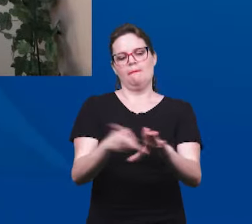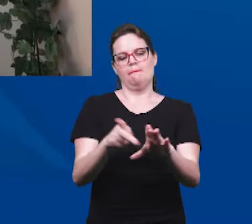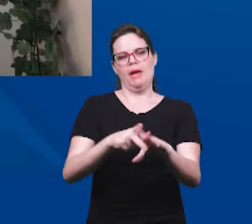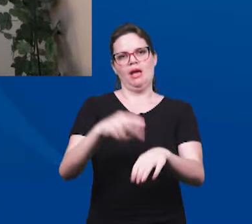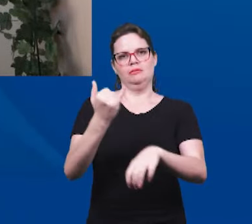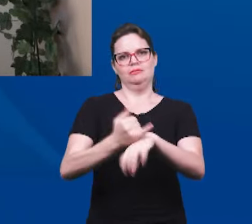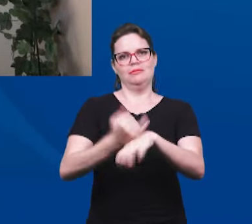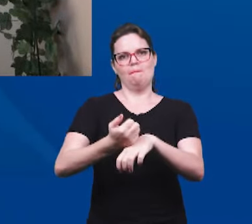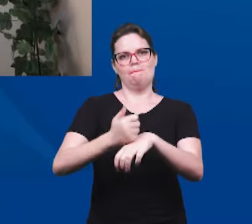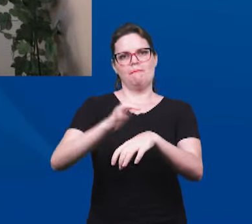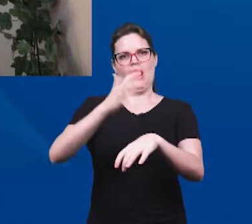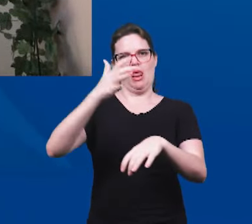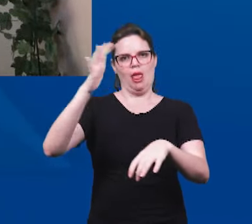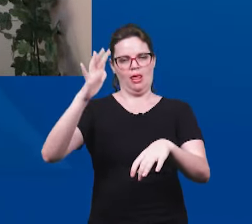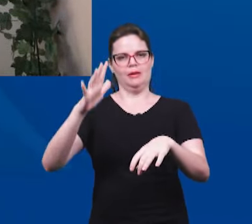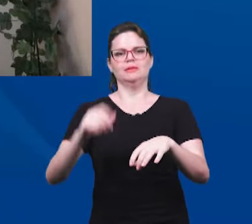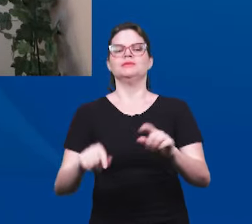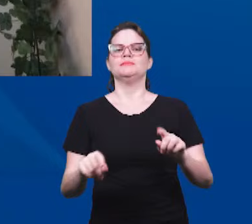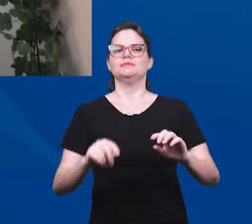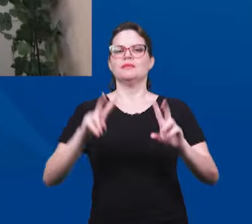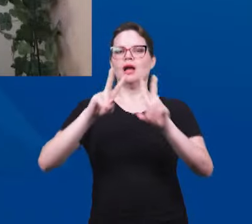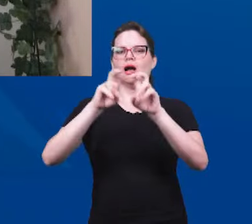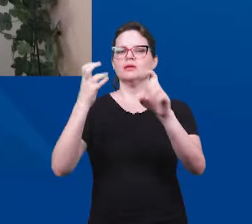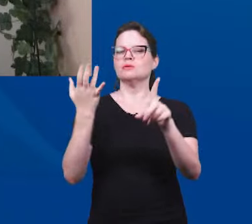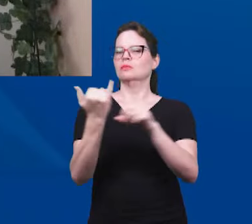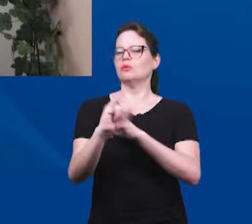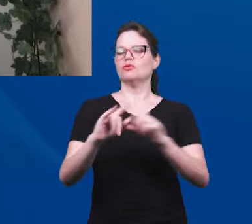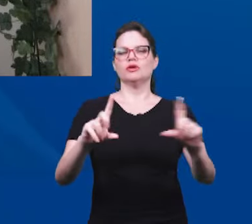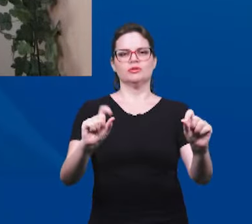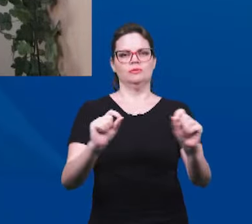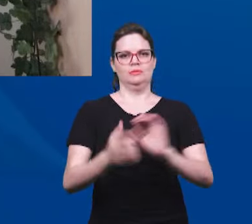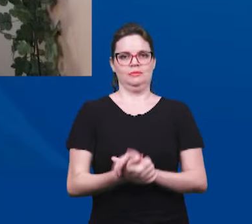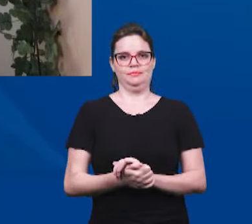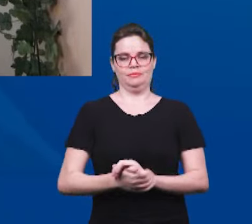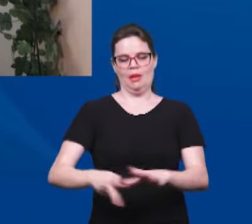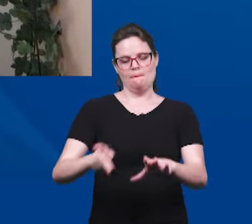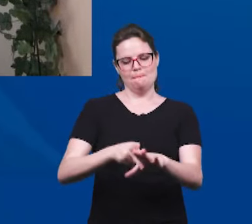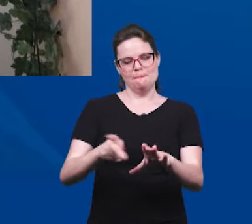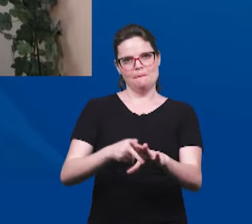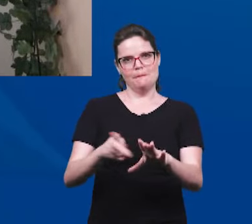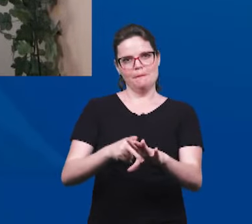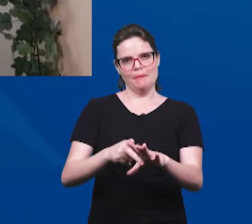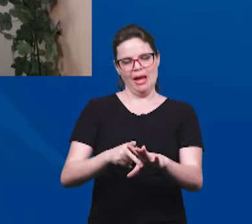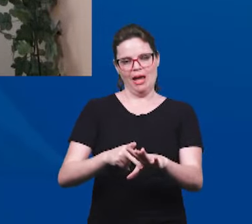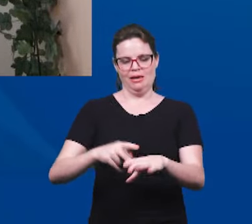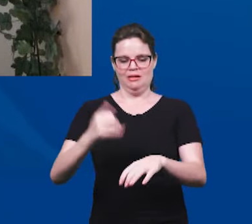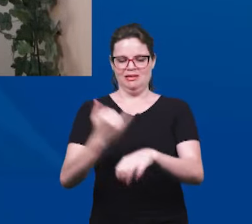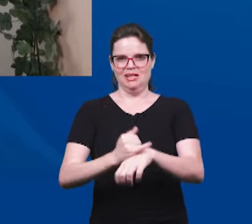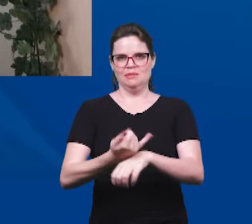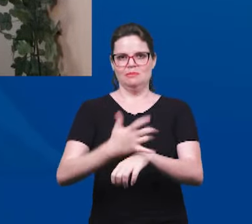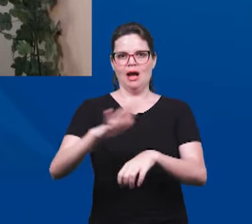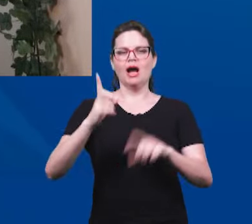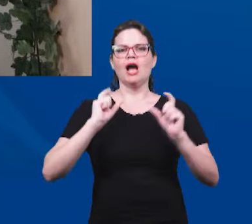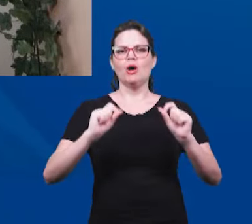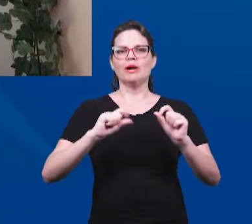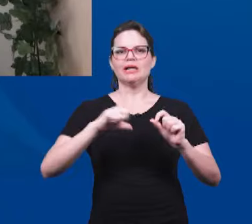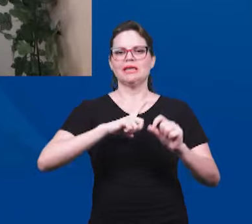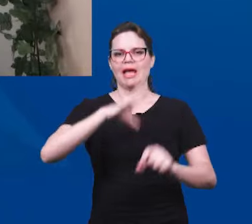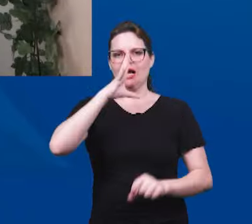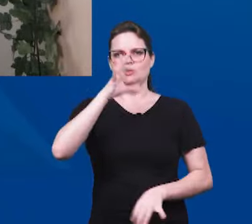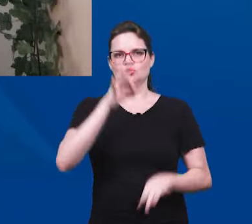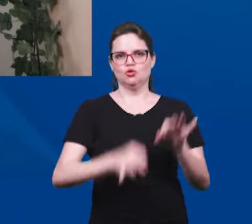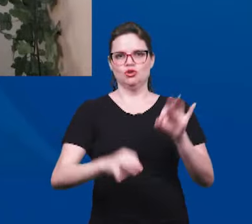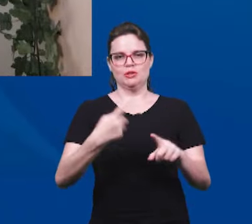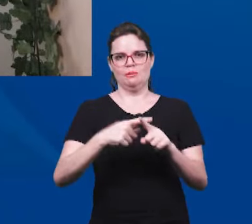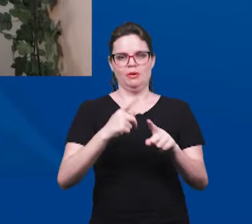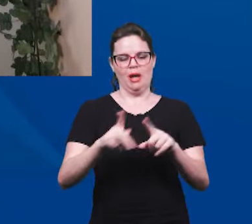ao latão reluzente e a sua aplicação profética é que os pés que se apressam para o juízo pisam na